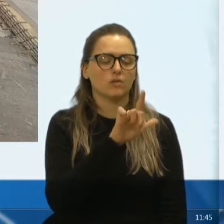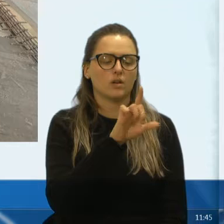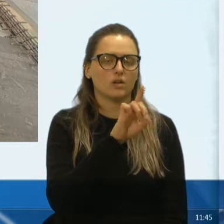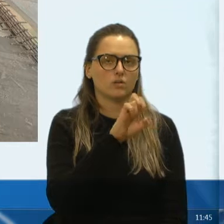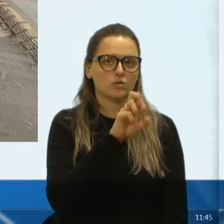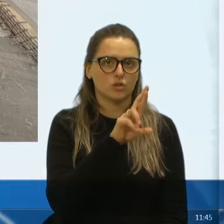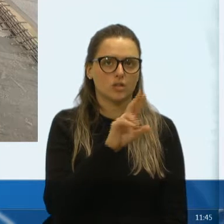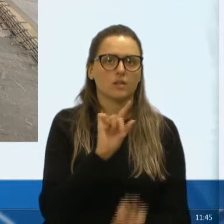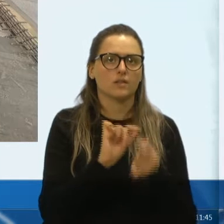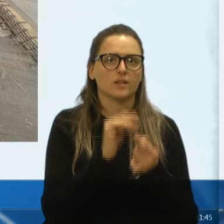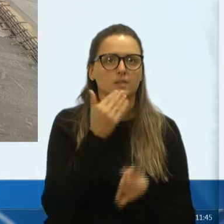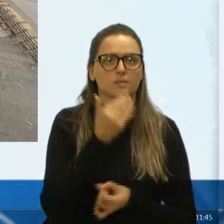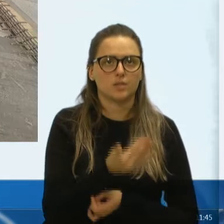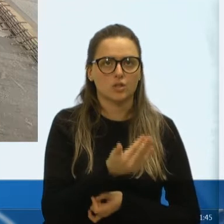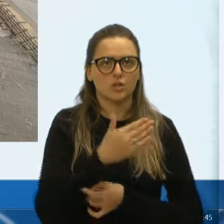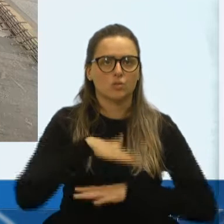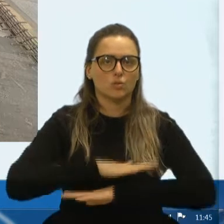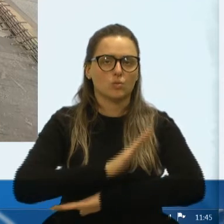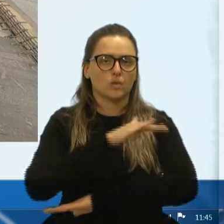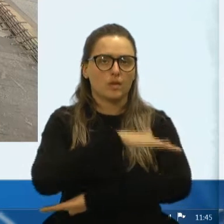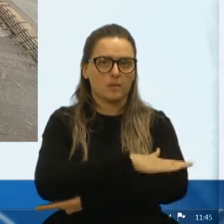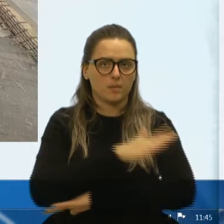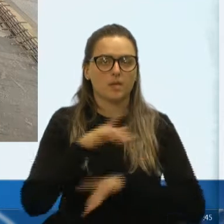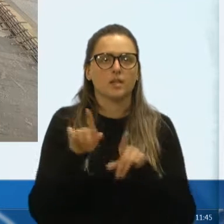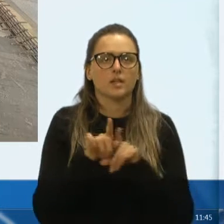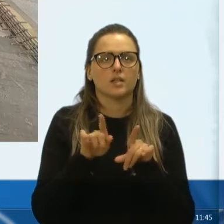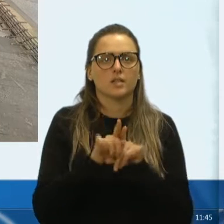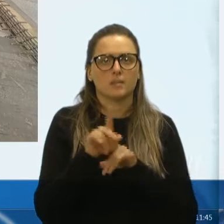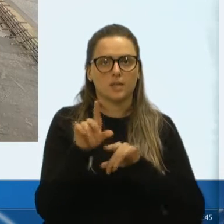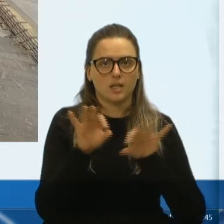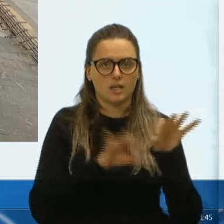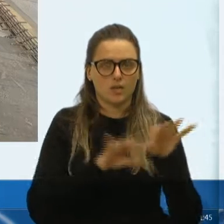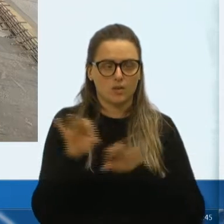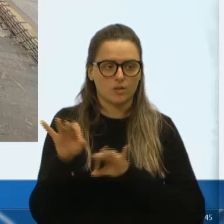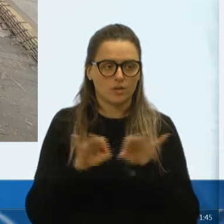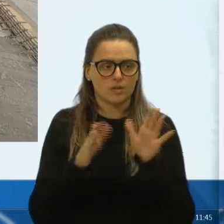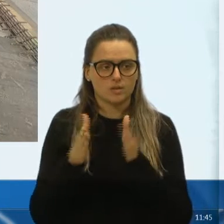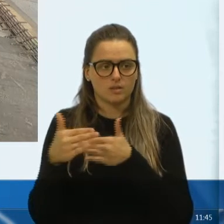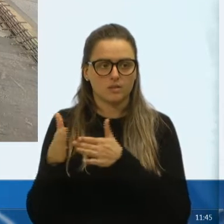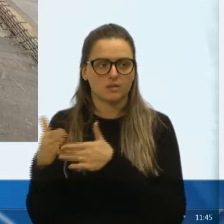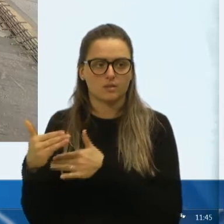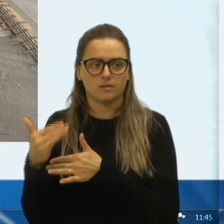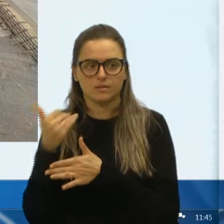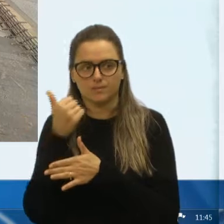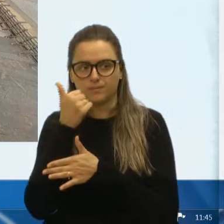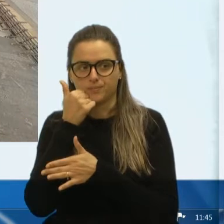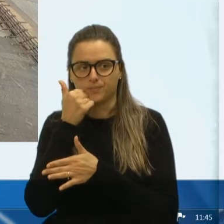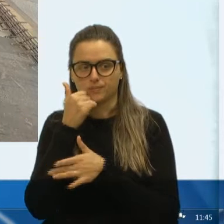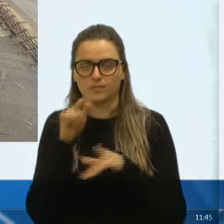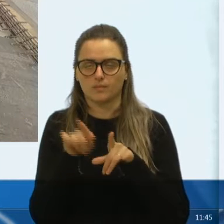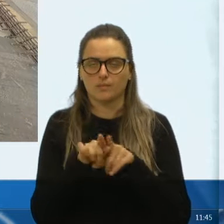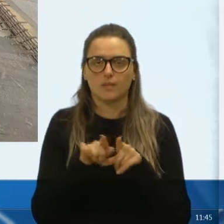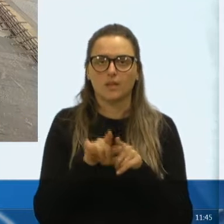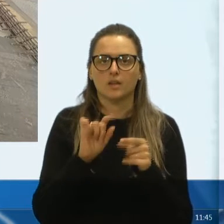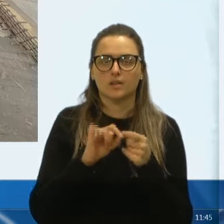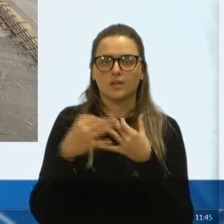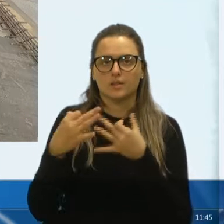pediu a solicitação, tanto do quebra-mola, como então o calçamento nessas ruas, como disse antes, certamente,